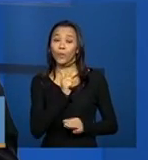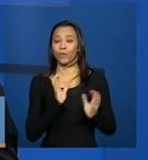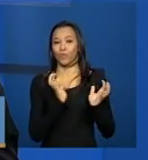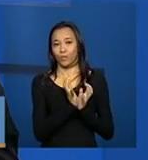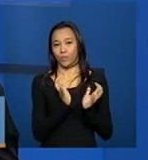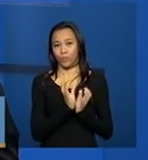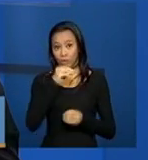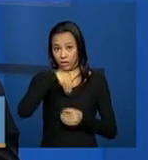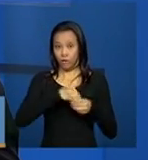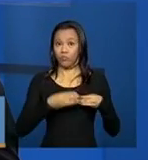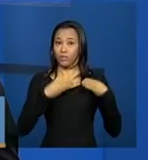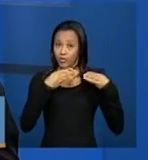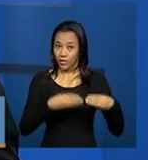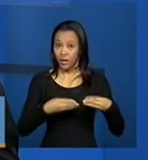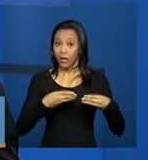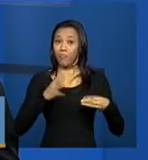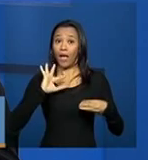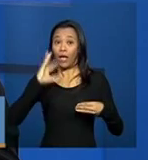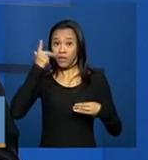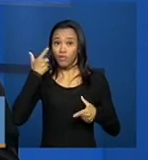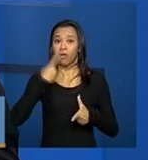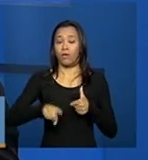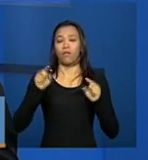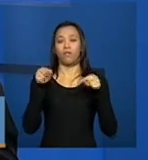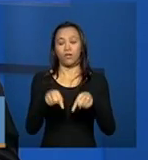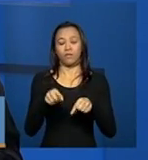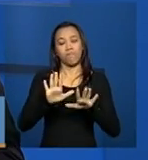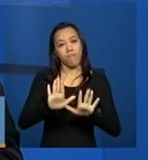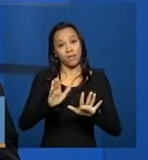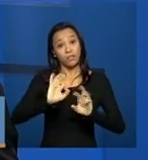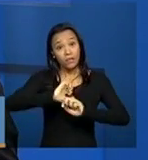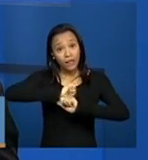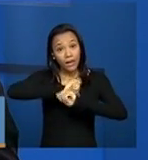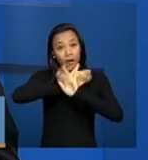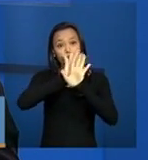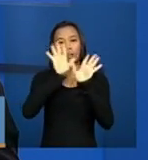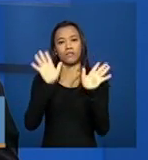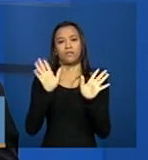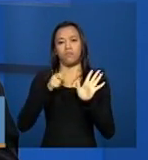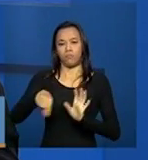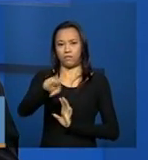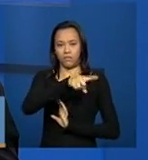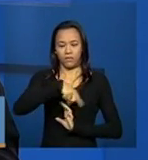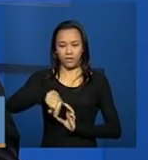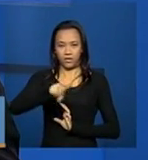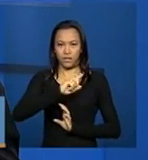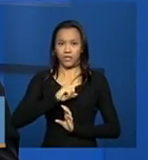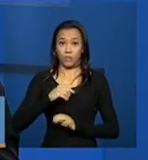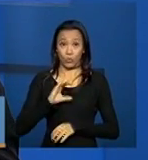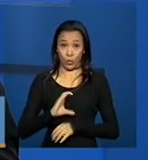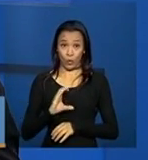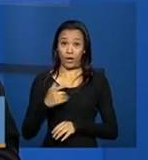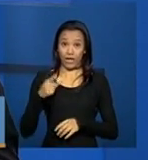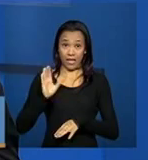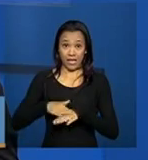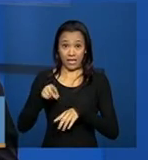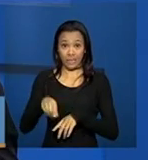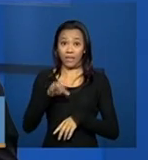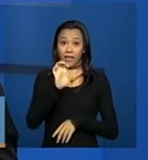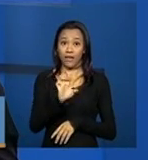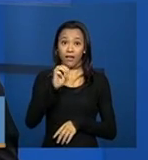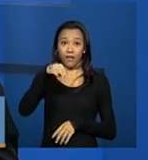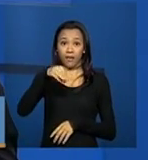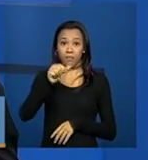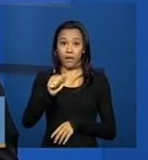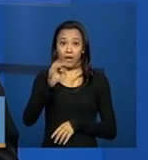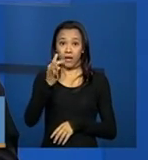resolver essa questão. Porém, assim, eu gostaria de deixar claro que nós estamos, o caso da Emater-Ascar um caso que nós estamos tratando com bastante